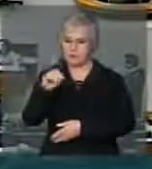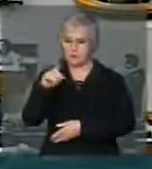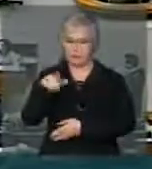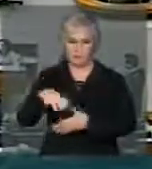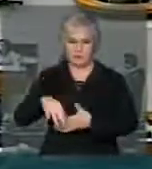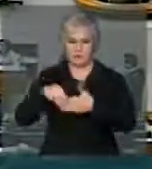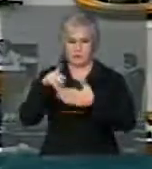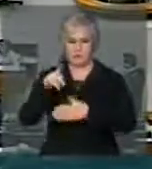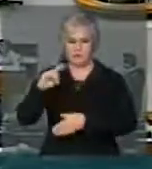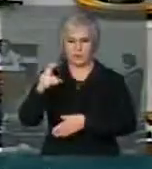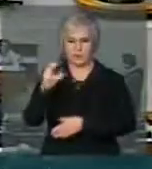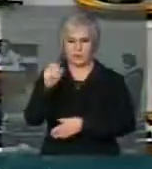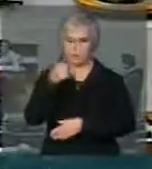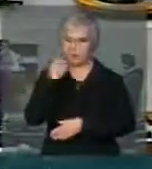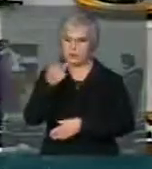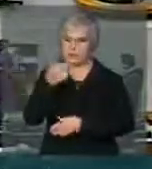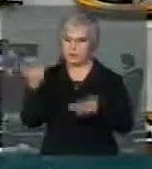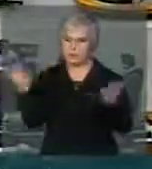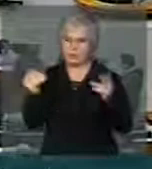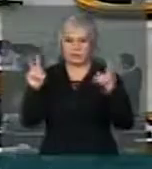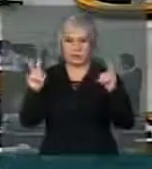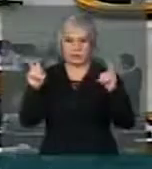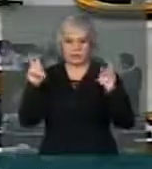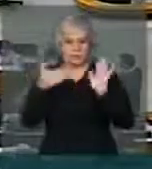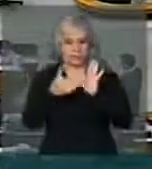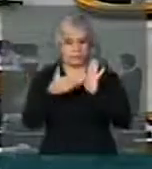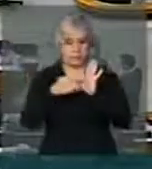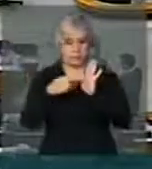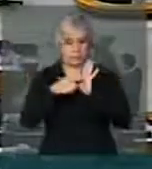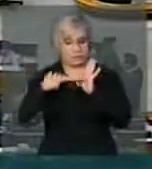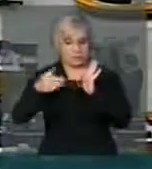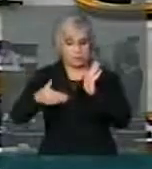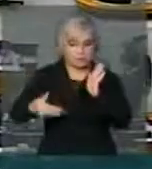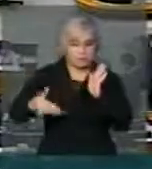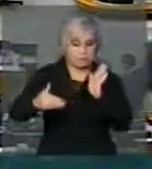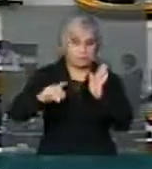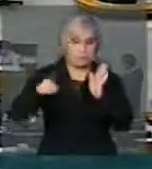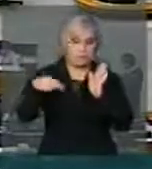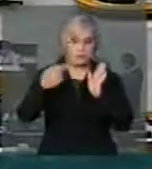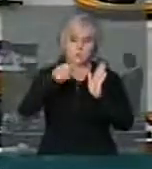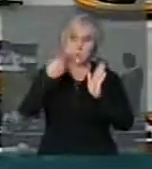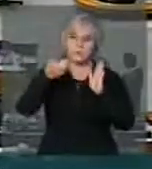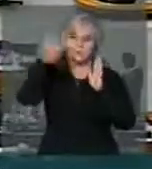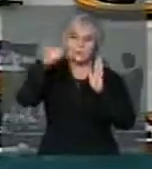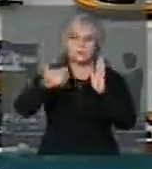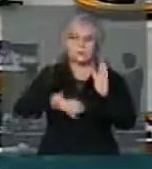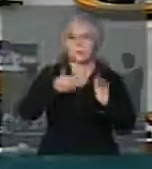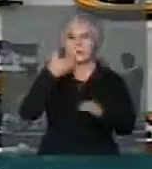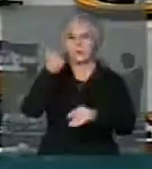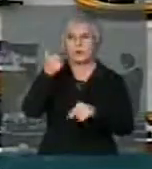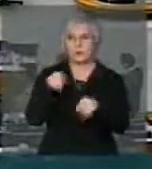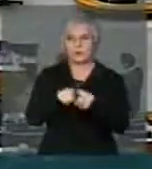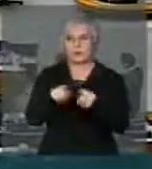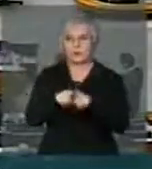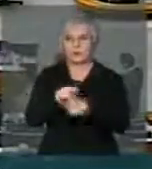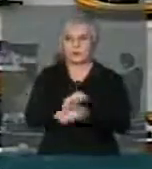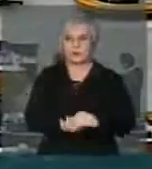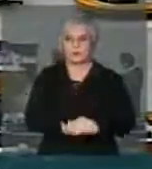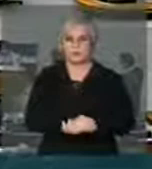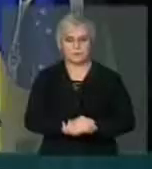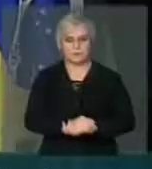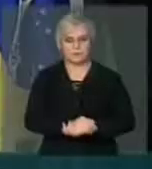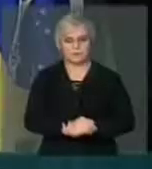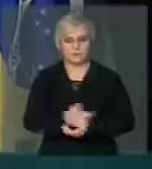PHS também, mas vai falar sobre esse próximo destaque. Daqui a pouco a gente traz os detalhes para você dele. Vou pedir a atenção